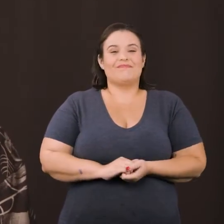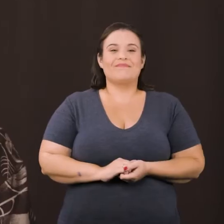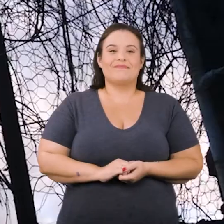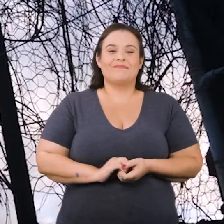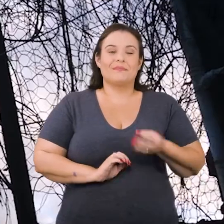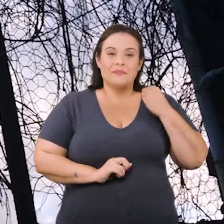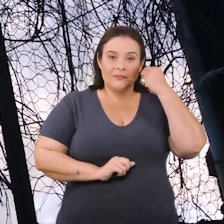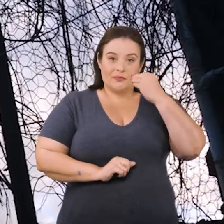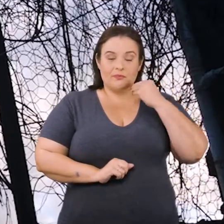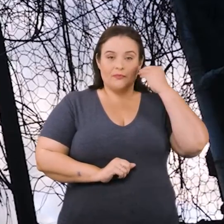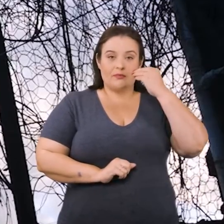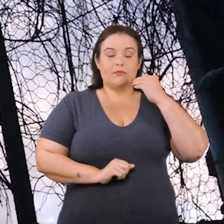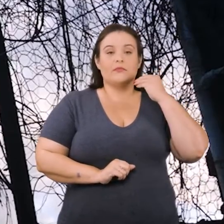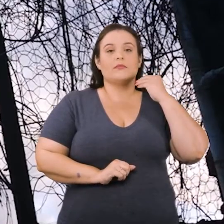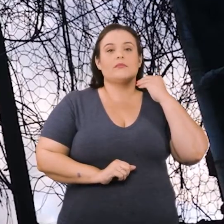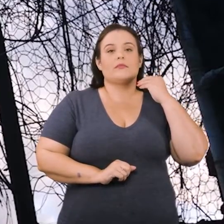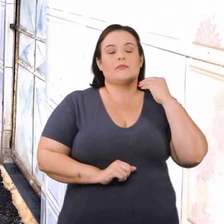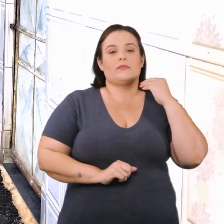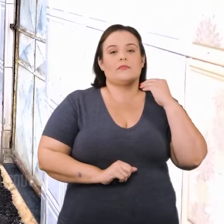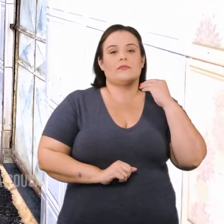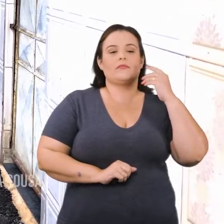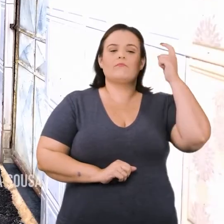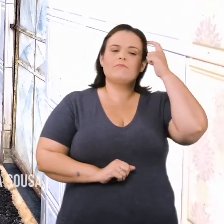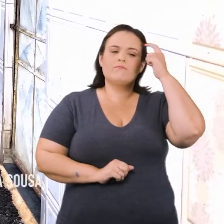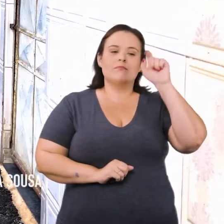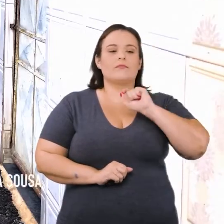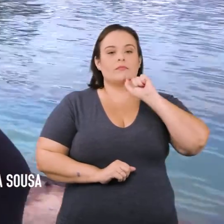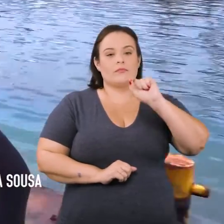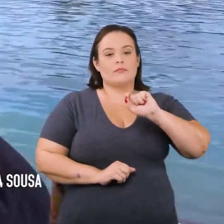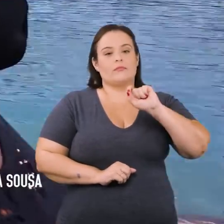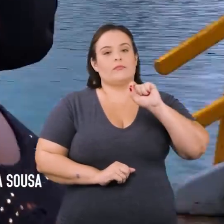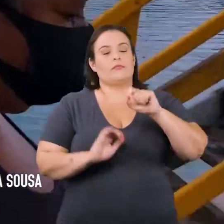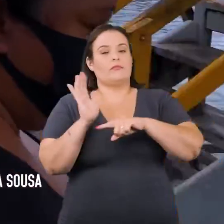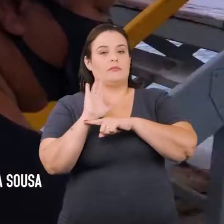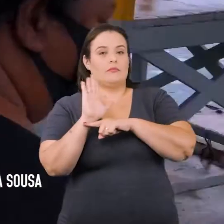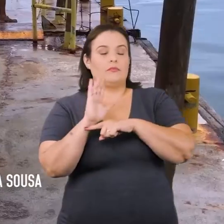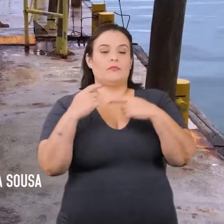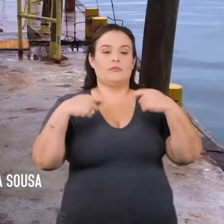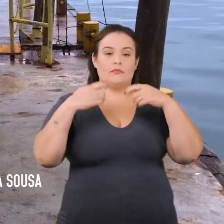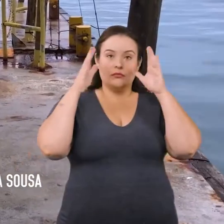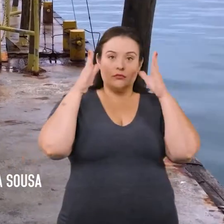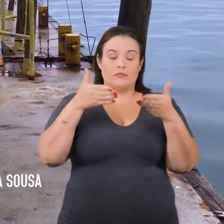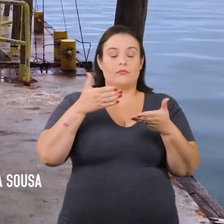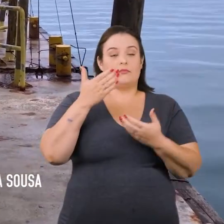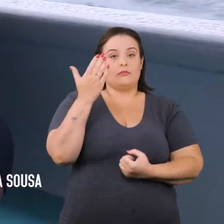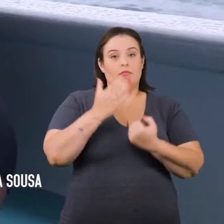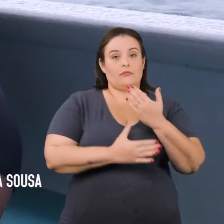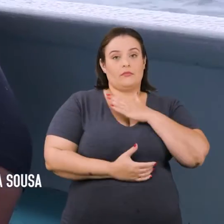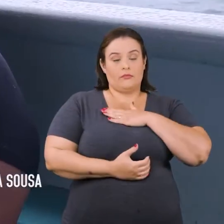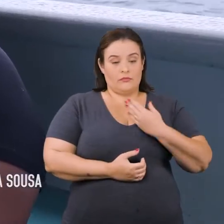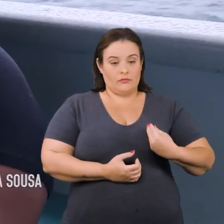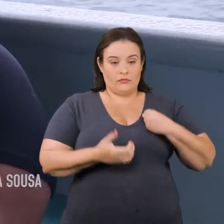online. Essas experiências de lidar com o cinema e precisar canalizar a minha